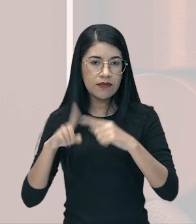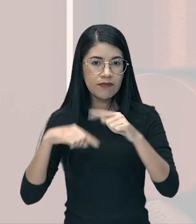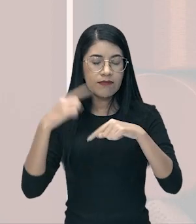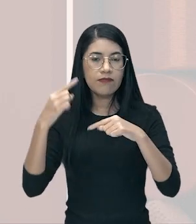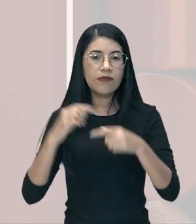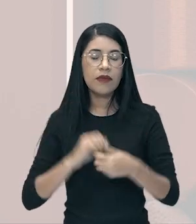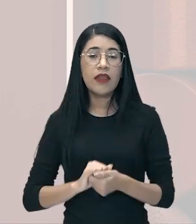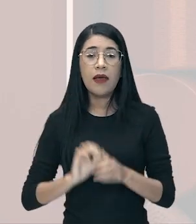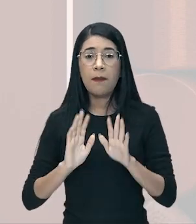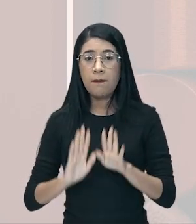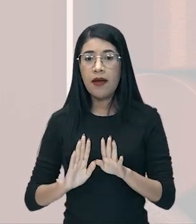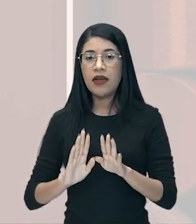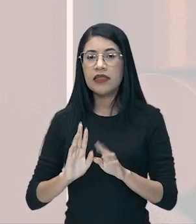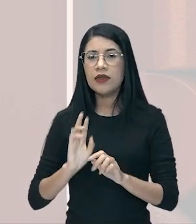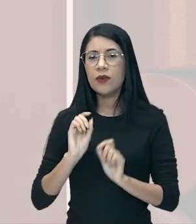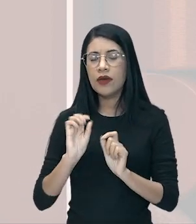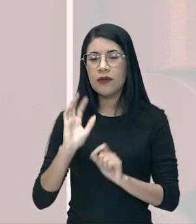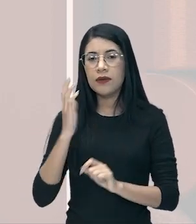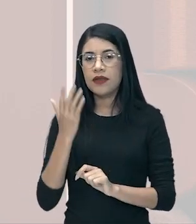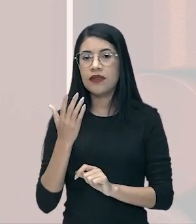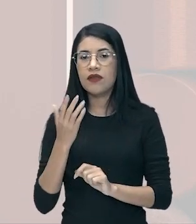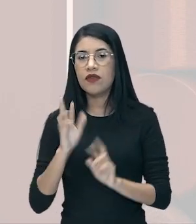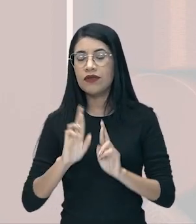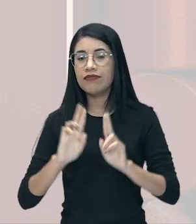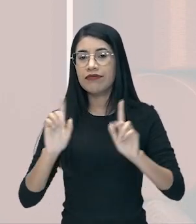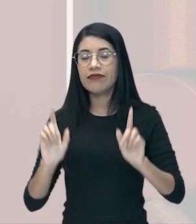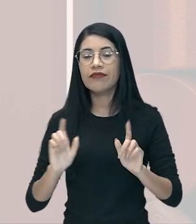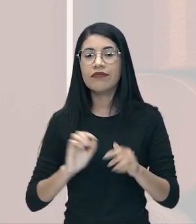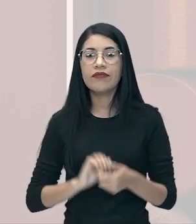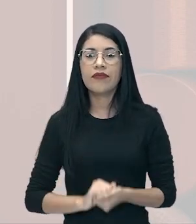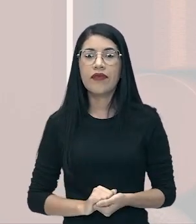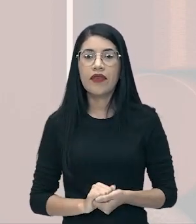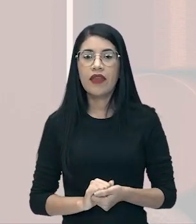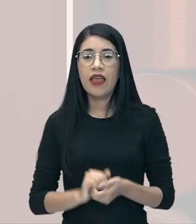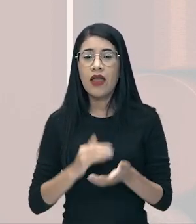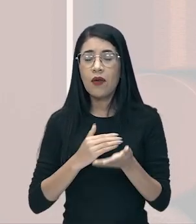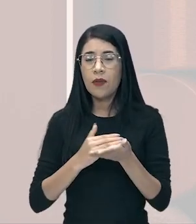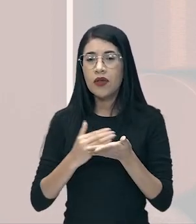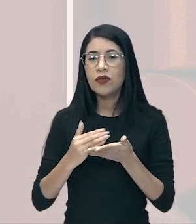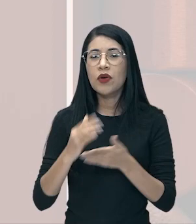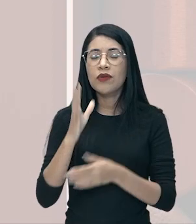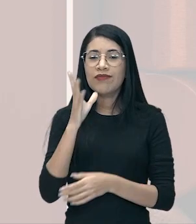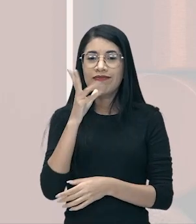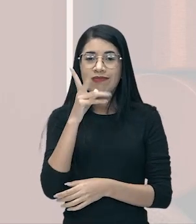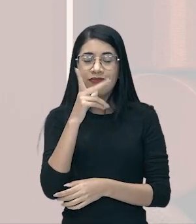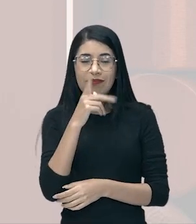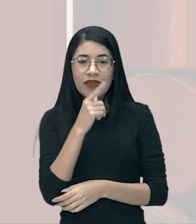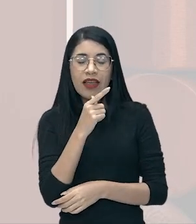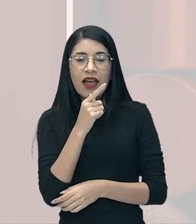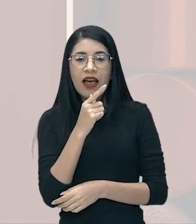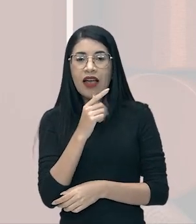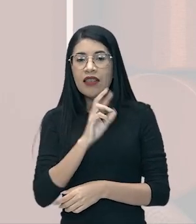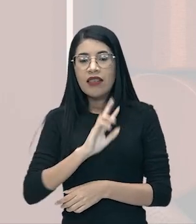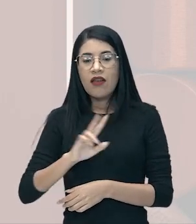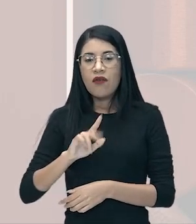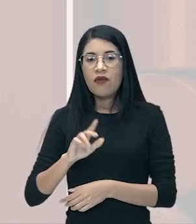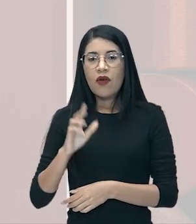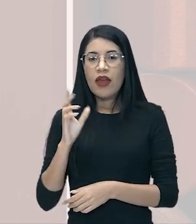foi bem o esperado, tá, gente? Essa recuperação ela foi lenta, não foi uma recuperação